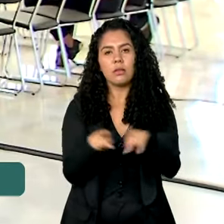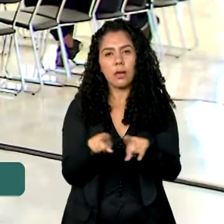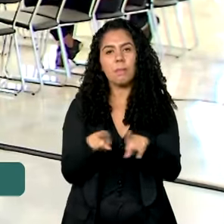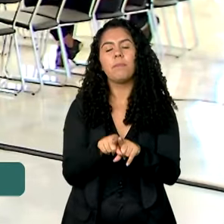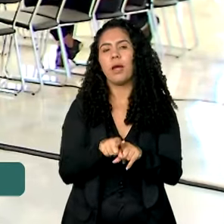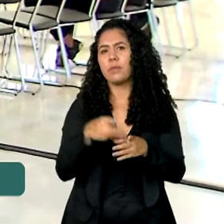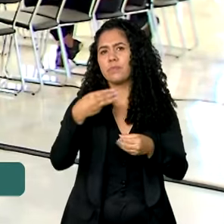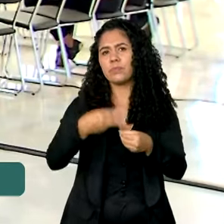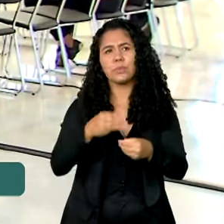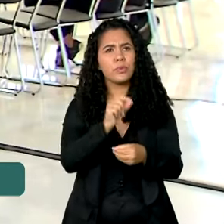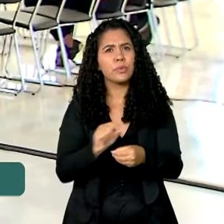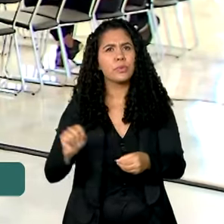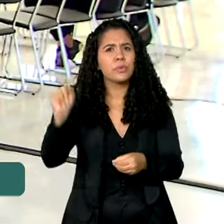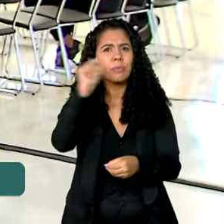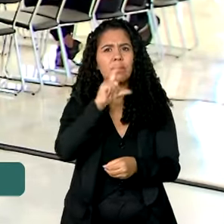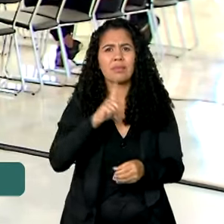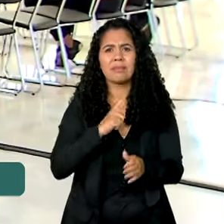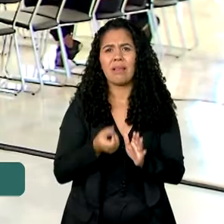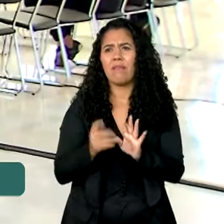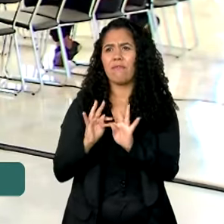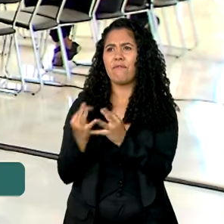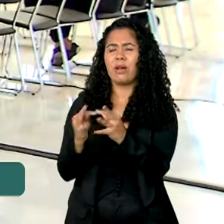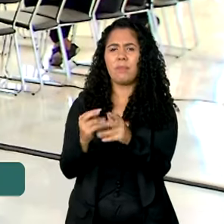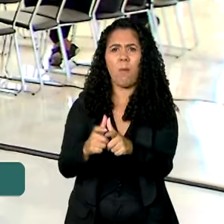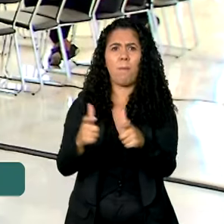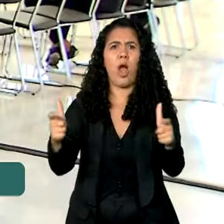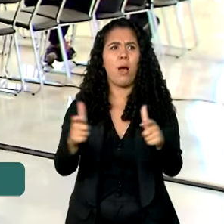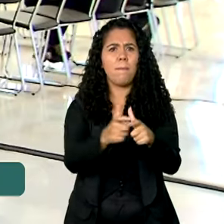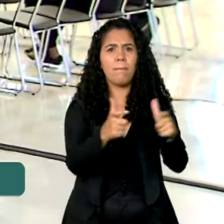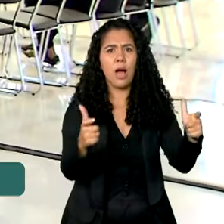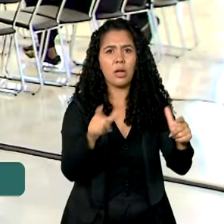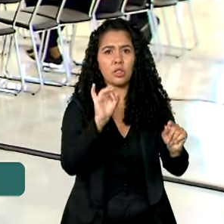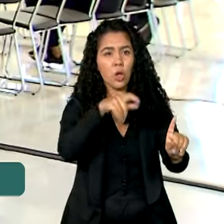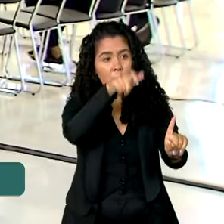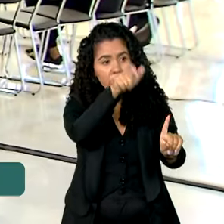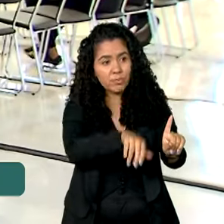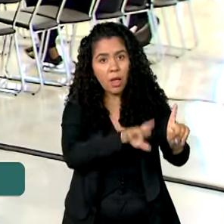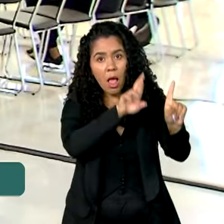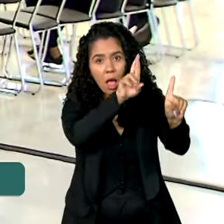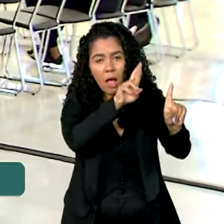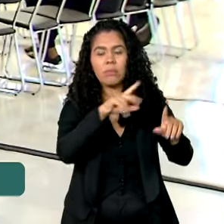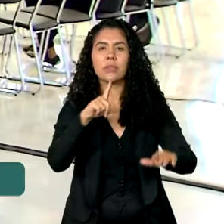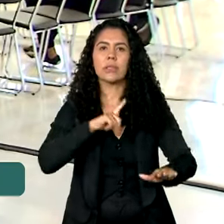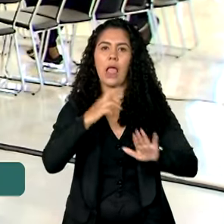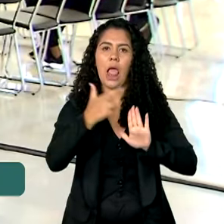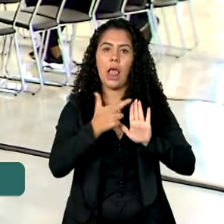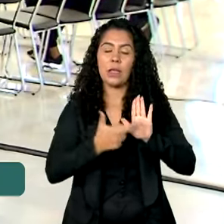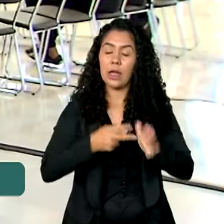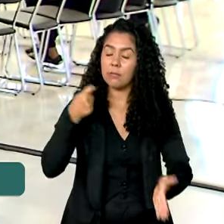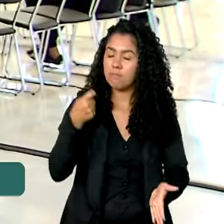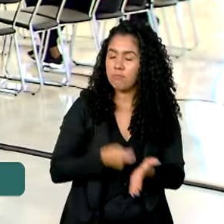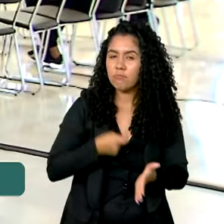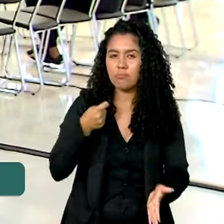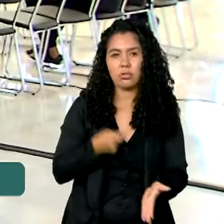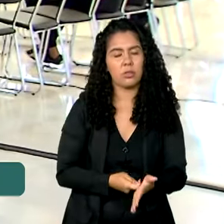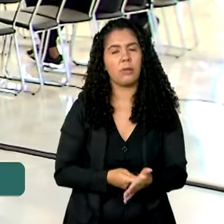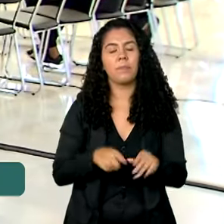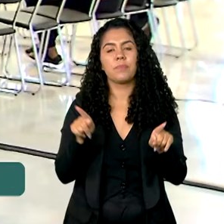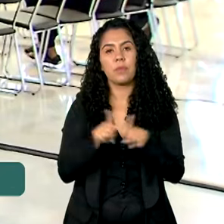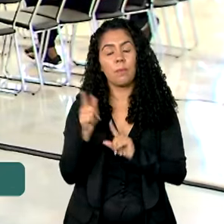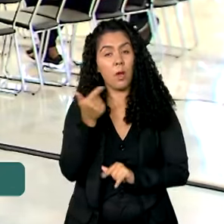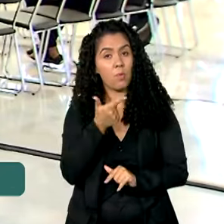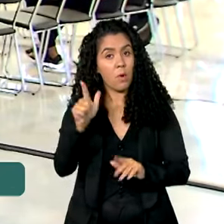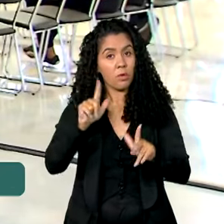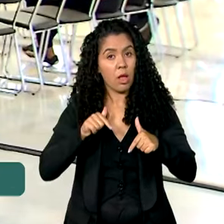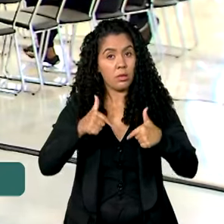com muitas famílias unipessoais, aquelas formadas por uma só pessoa terão regras mais rígidas. Outra frente